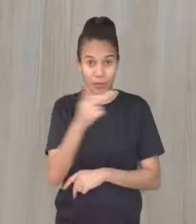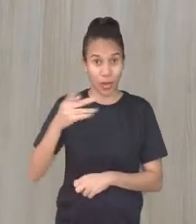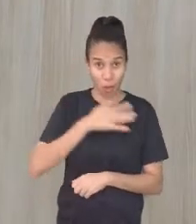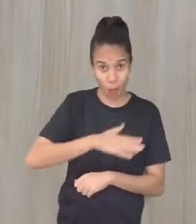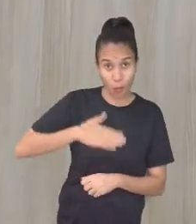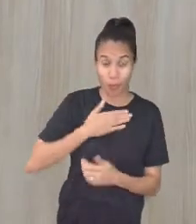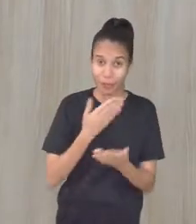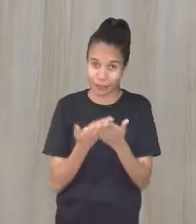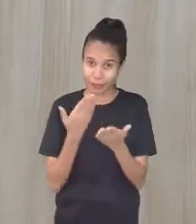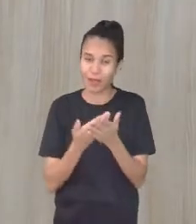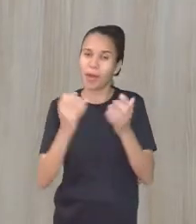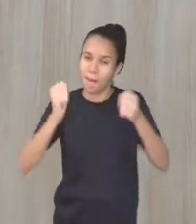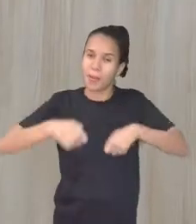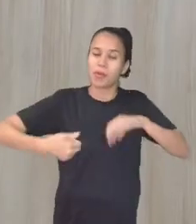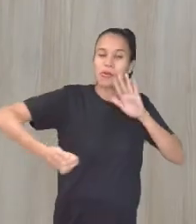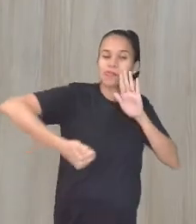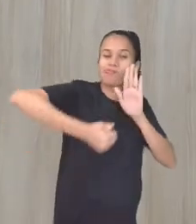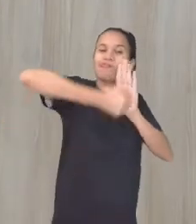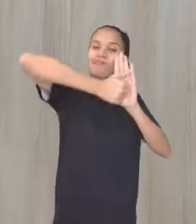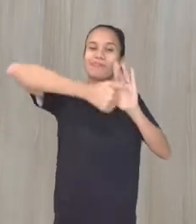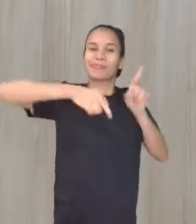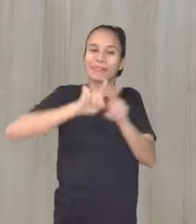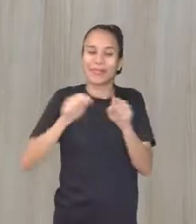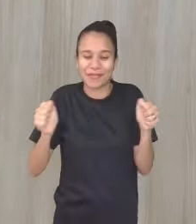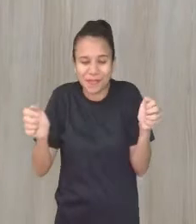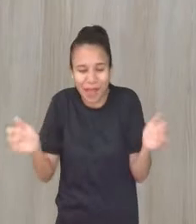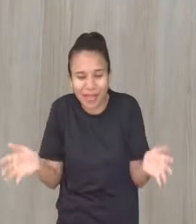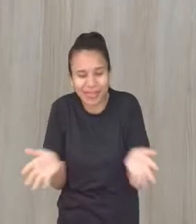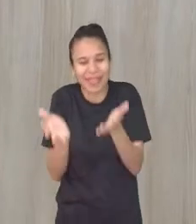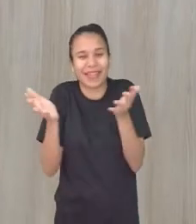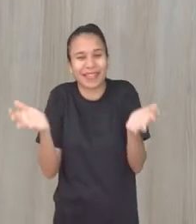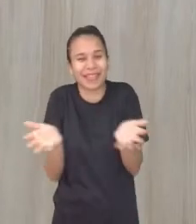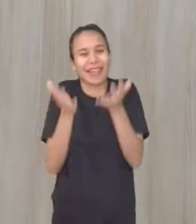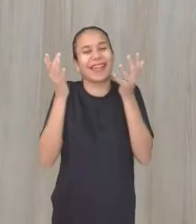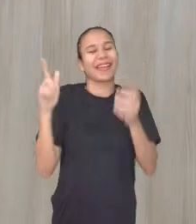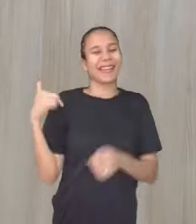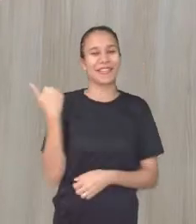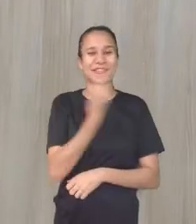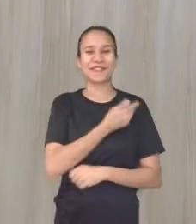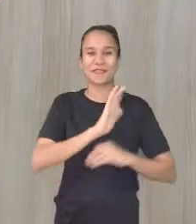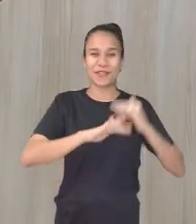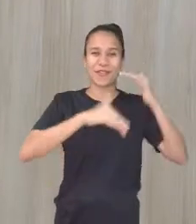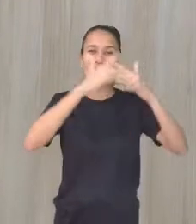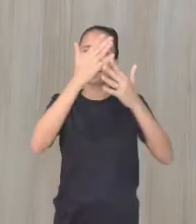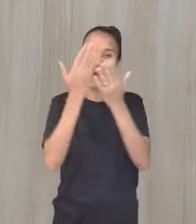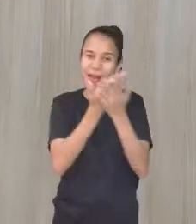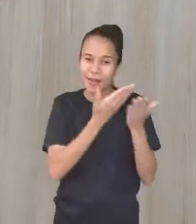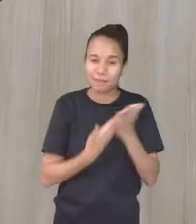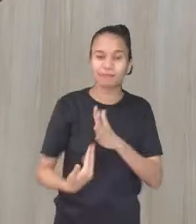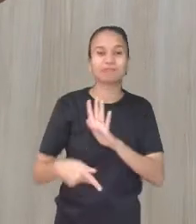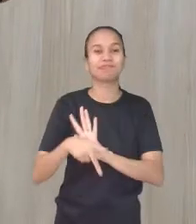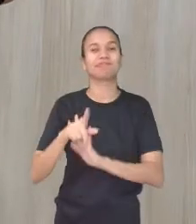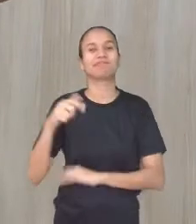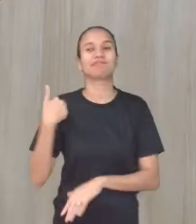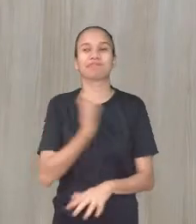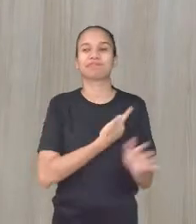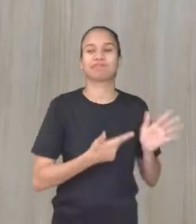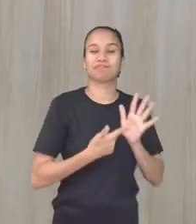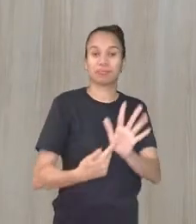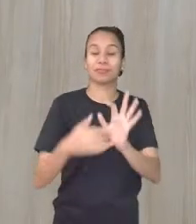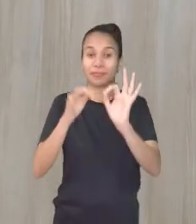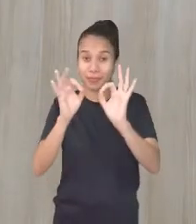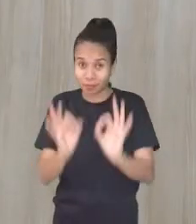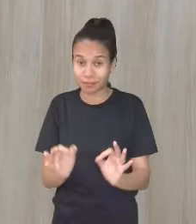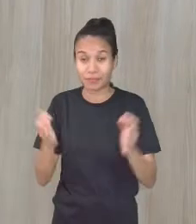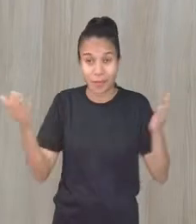da nossa aula, dá um likezinho lá para incentivar aí, né? A nossa construção de aula, a nossa apresentação de aula.